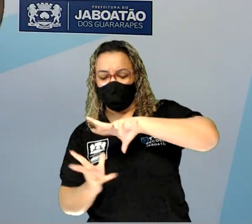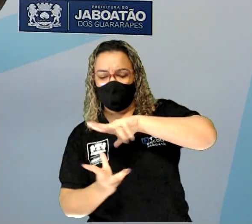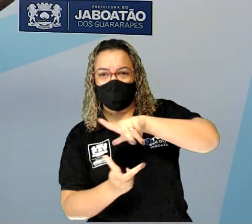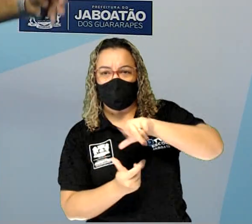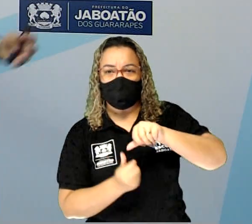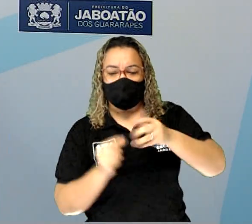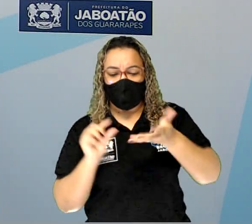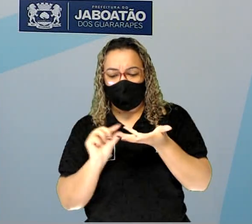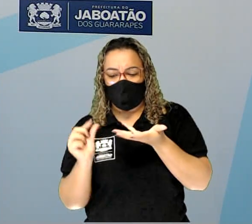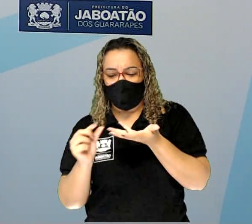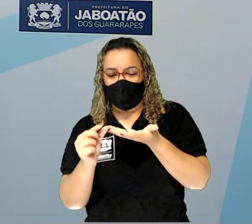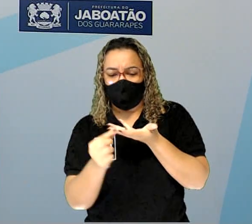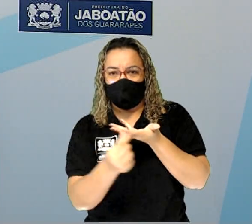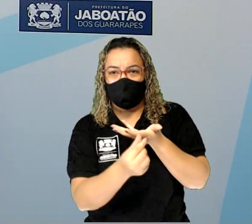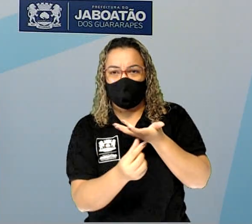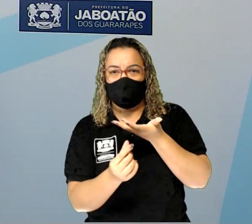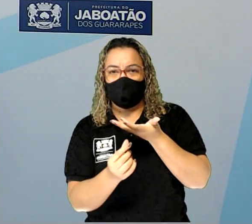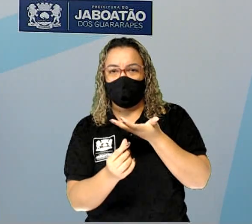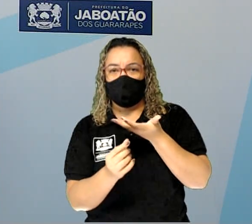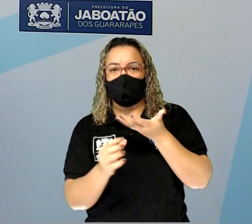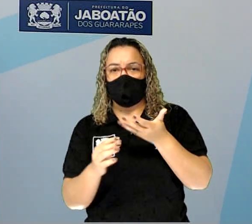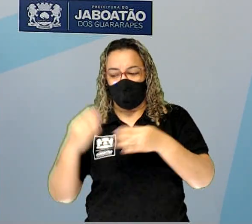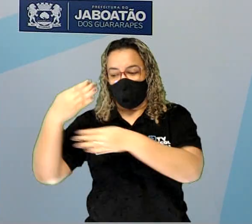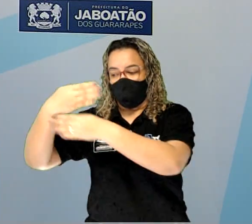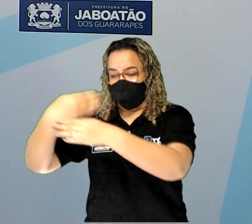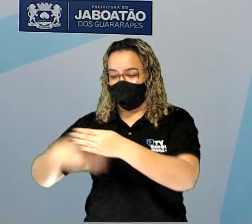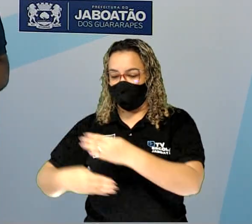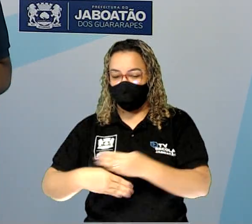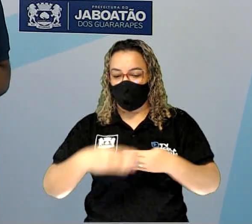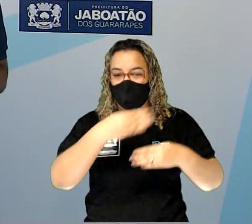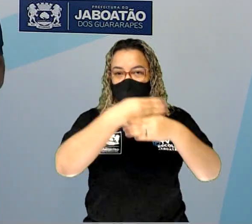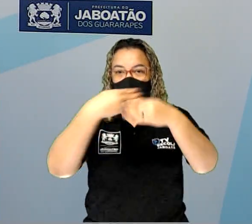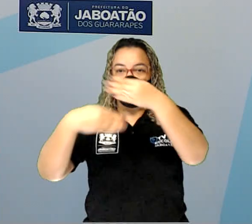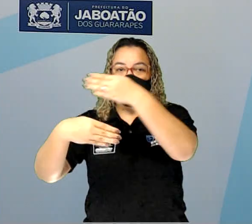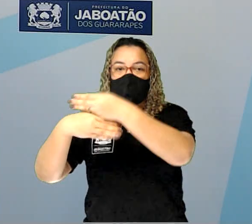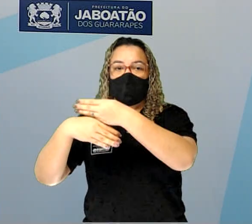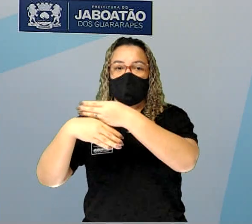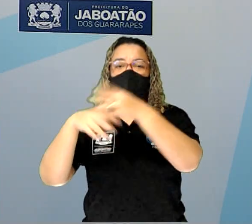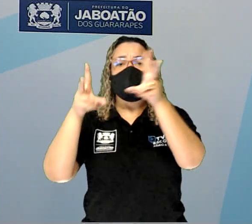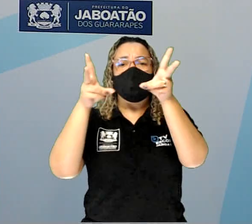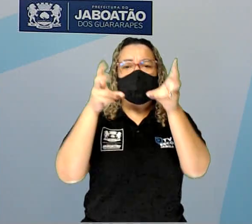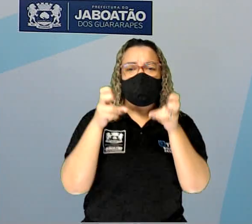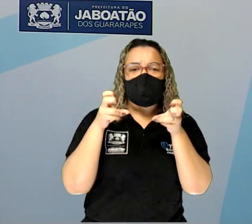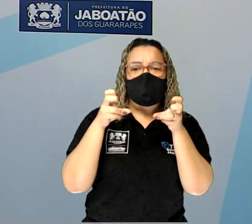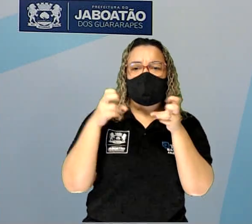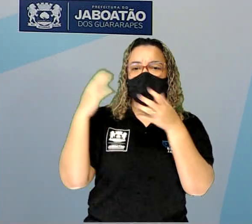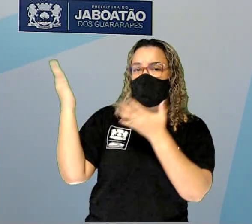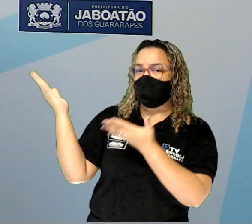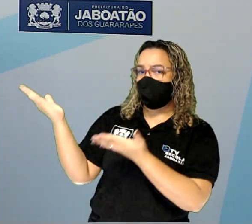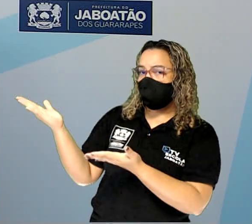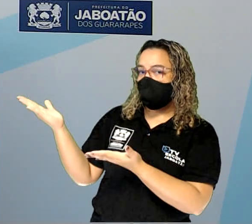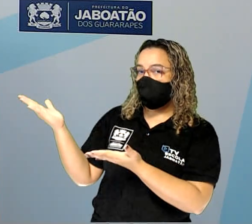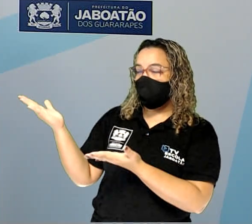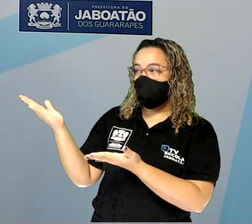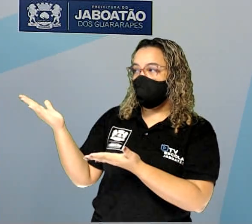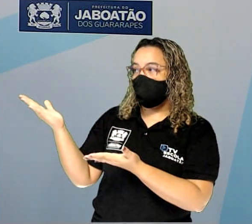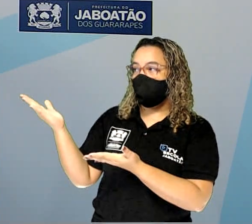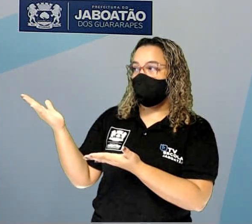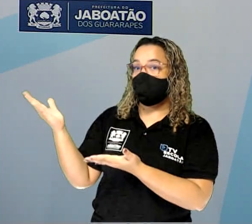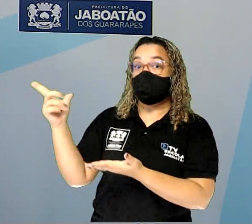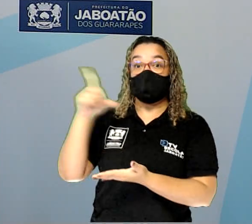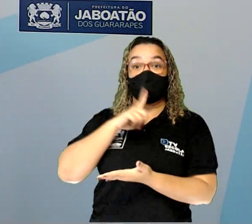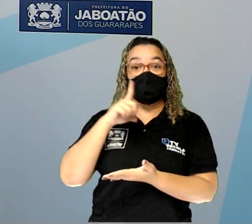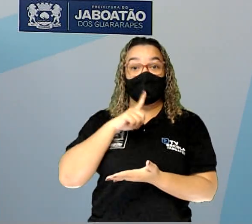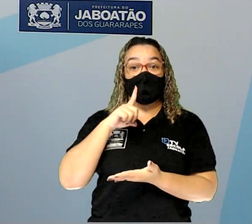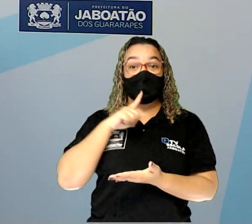continentes se mexerem, são as placas tectônicas. Olha aí, na sua tela, a gente tem uma